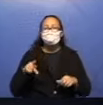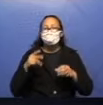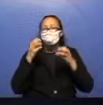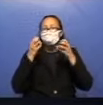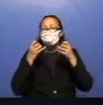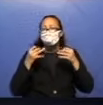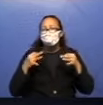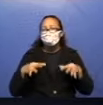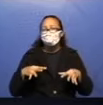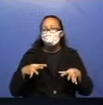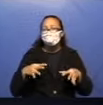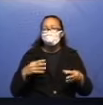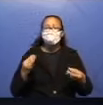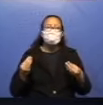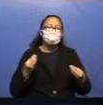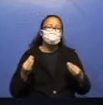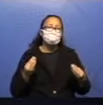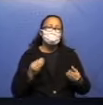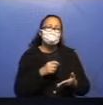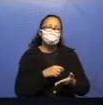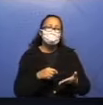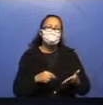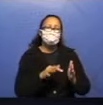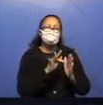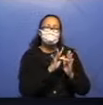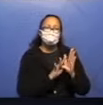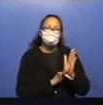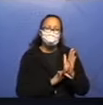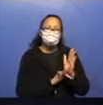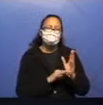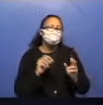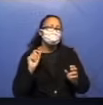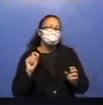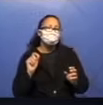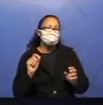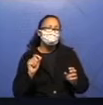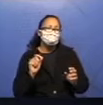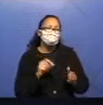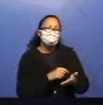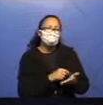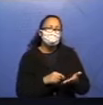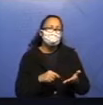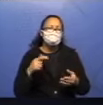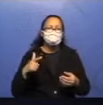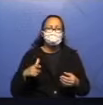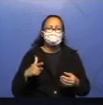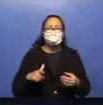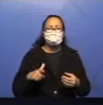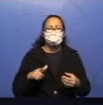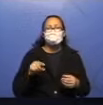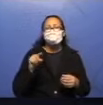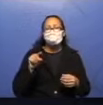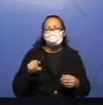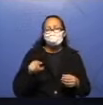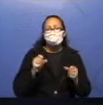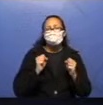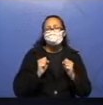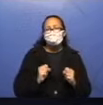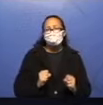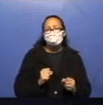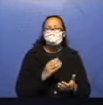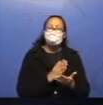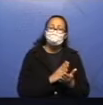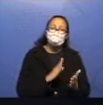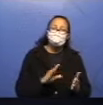para escrever um texto. E o que é reescrita. Você vai continuar assistindo. Então, você pode pausar. Você pode voltar.